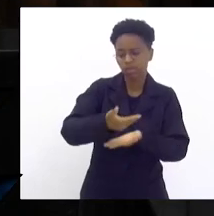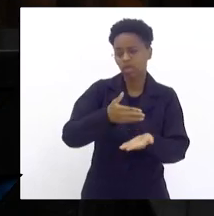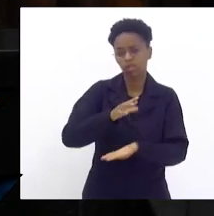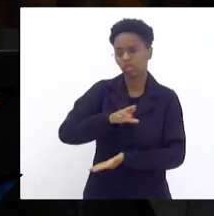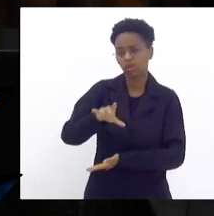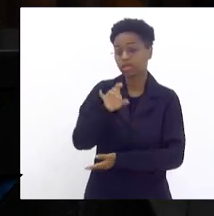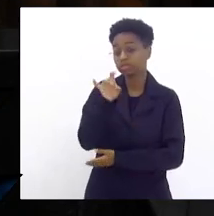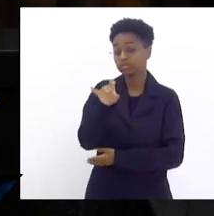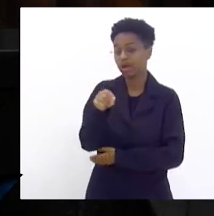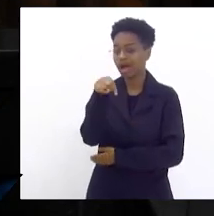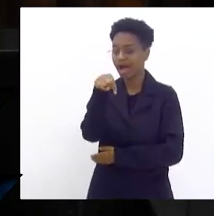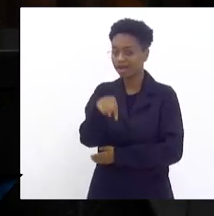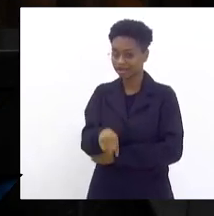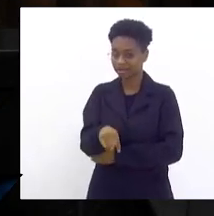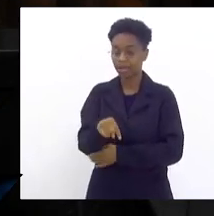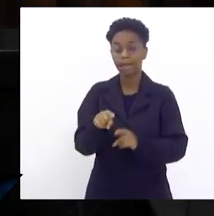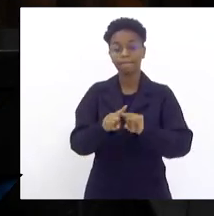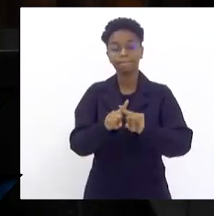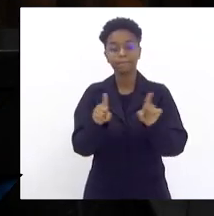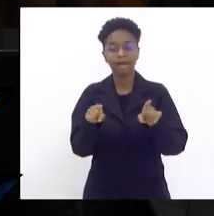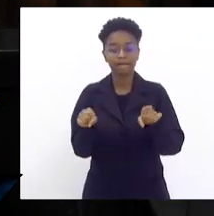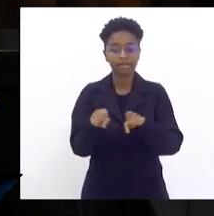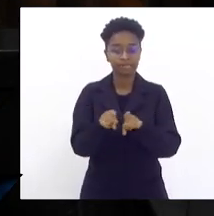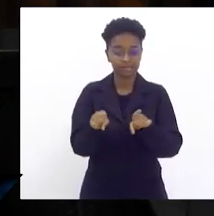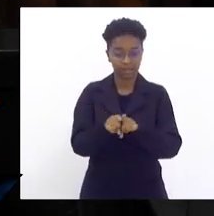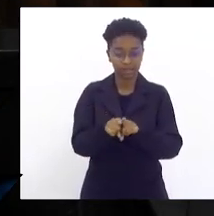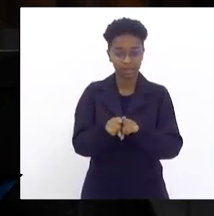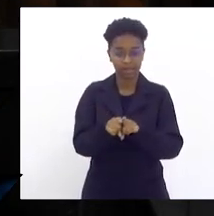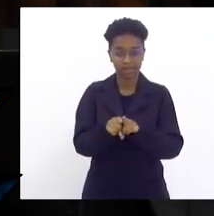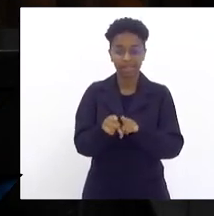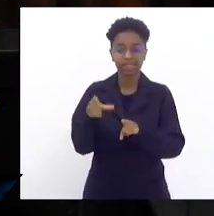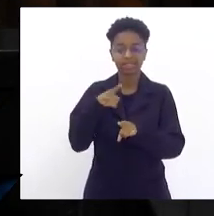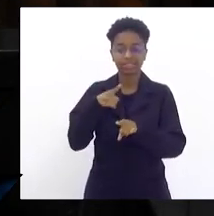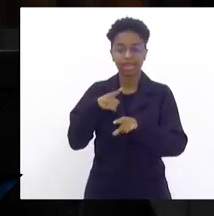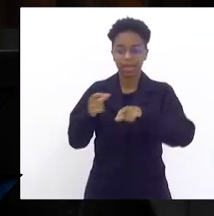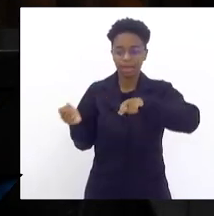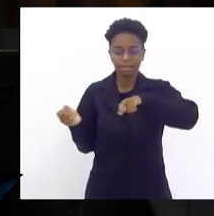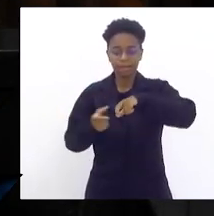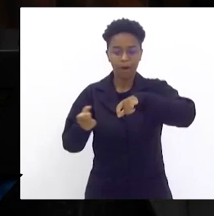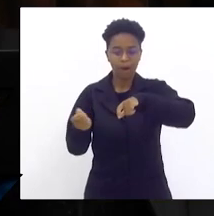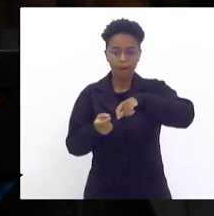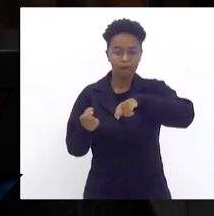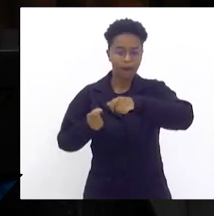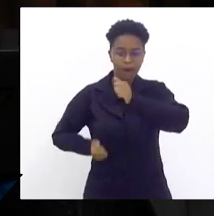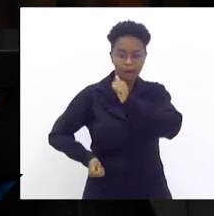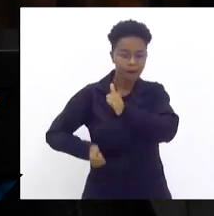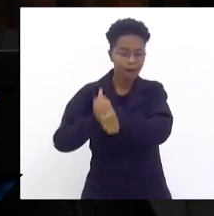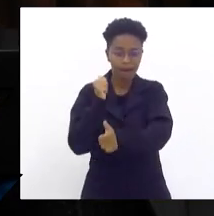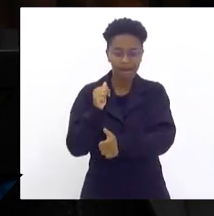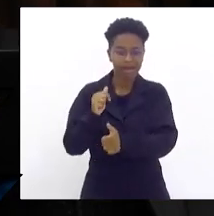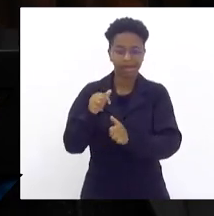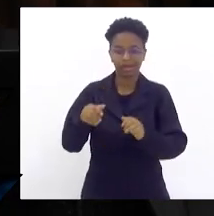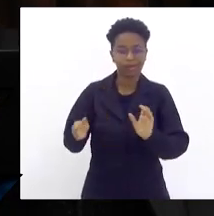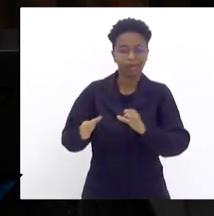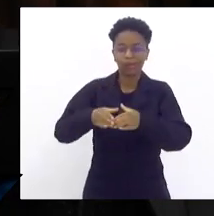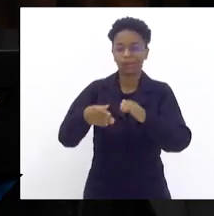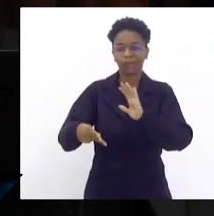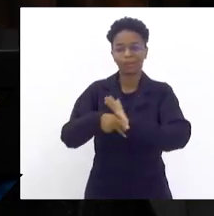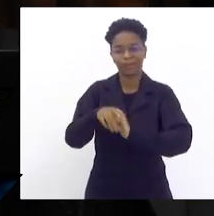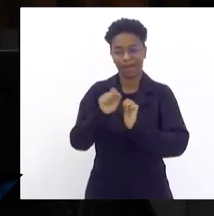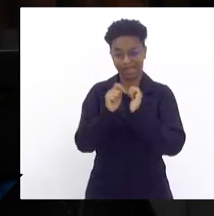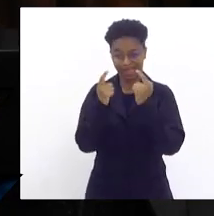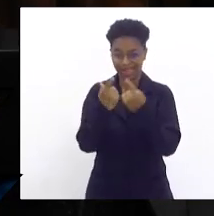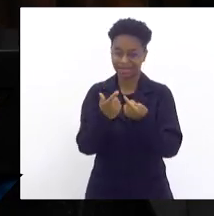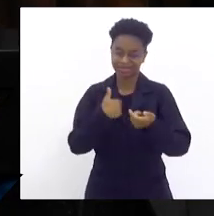parlamento, mas também como quarto zagueiro no time da Alérgia. Cumprimento vossa